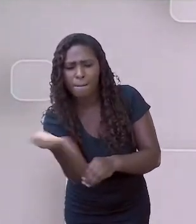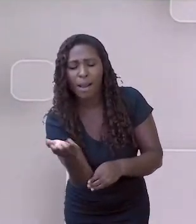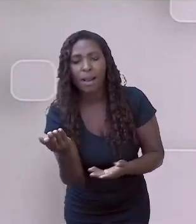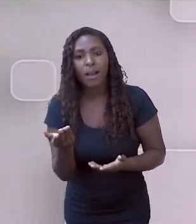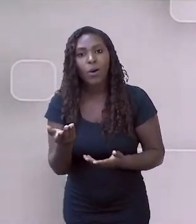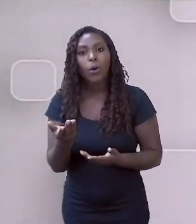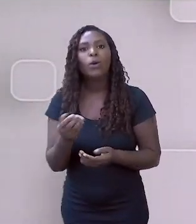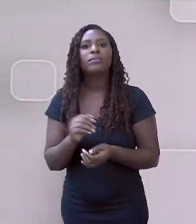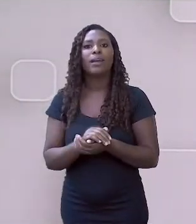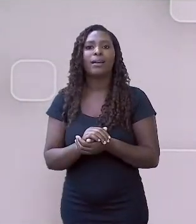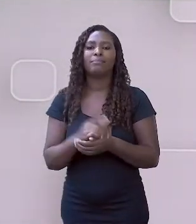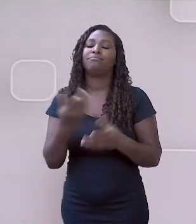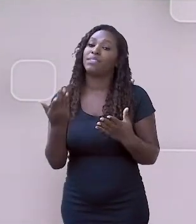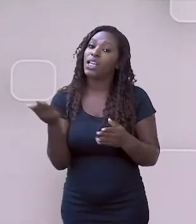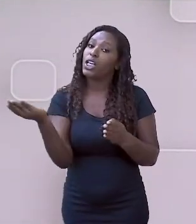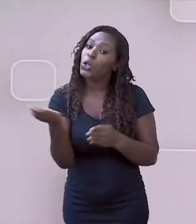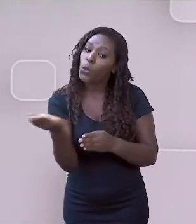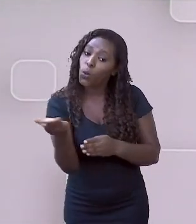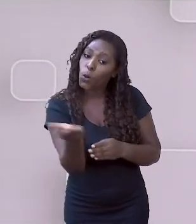a colheita do café.